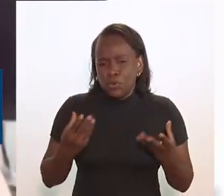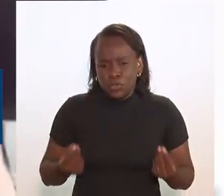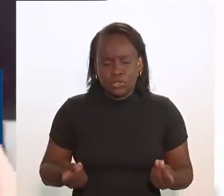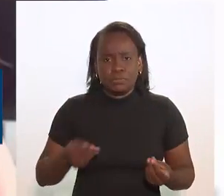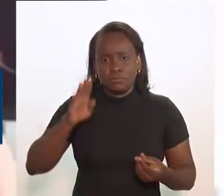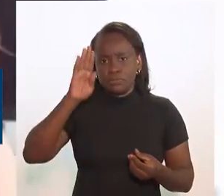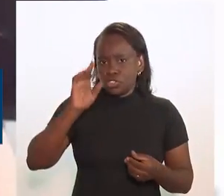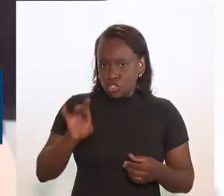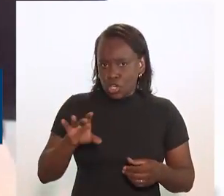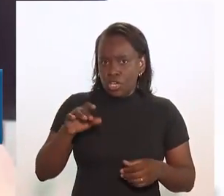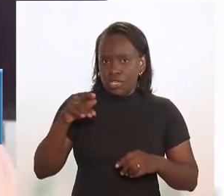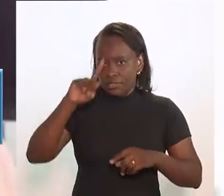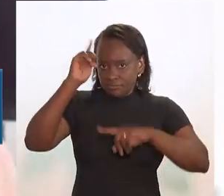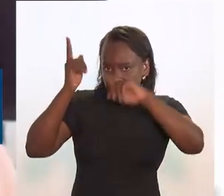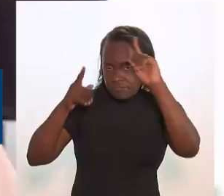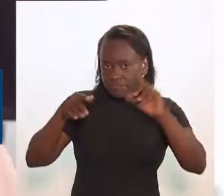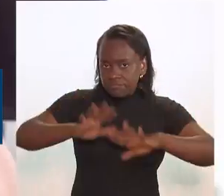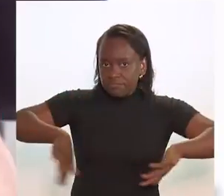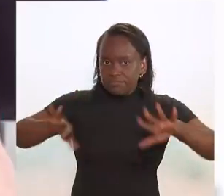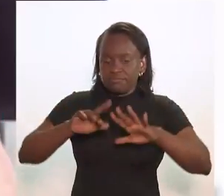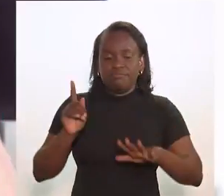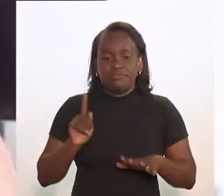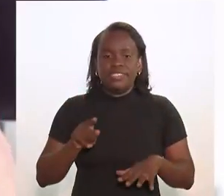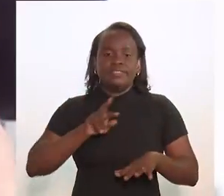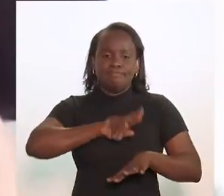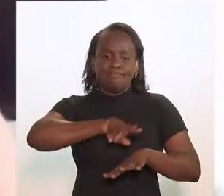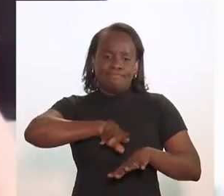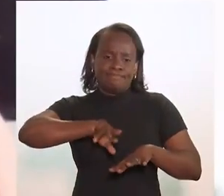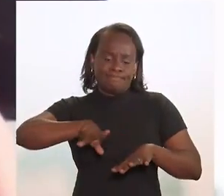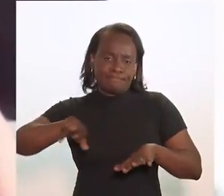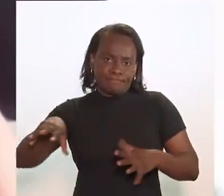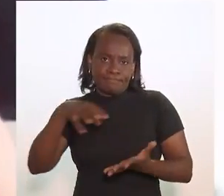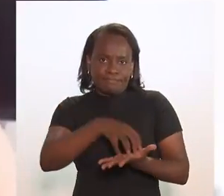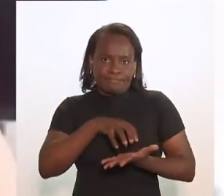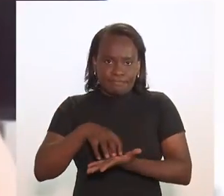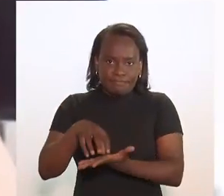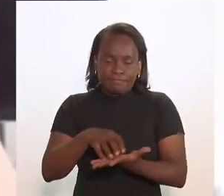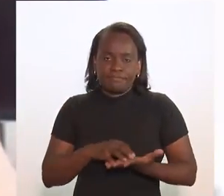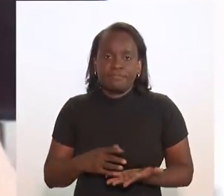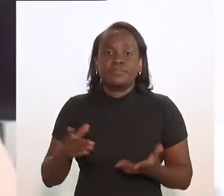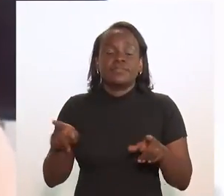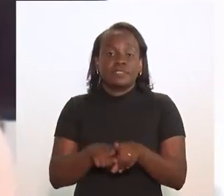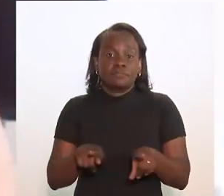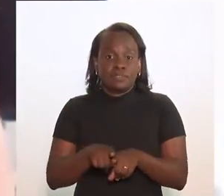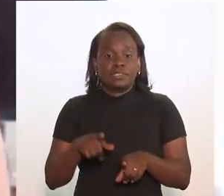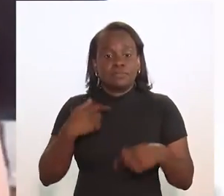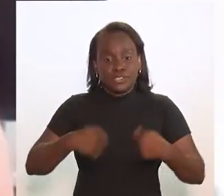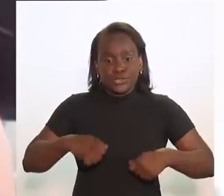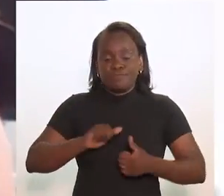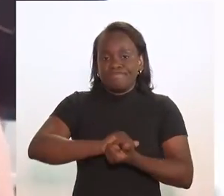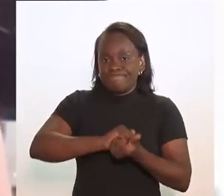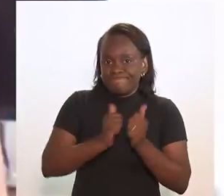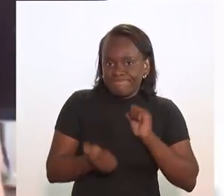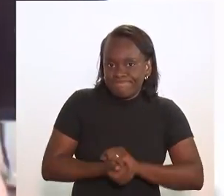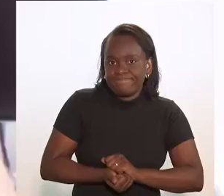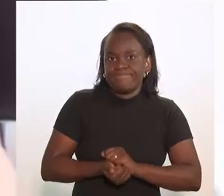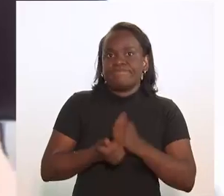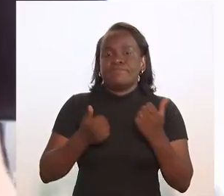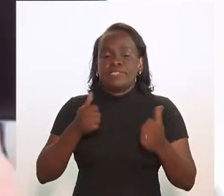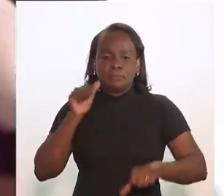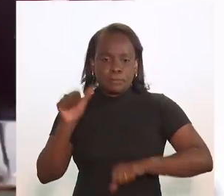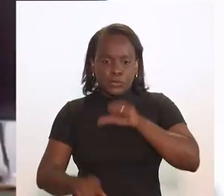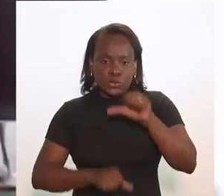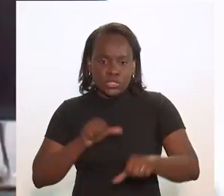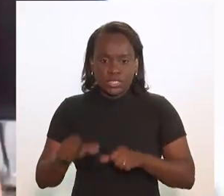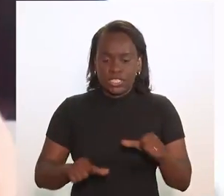não só para o setor criativo, para diversos setores que tiveram que se adaptar, passar